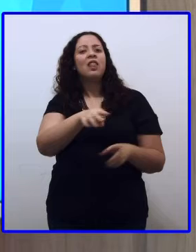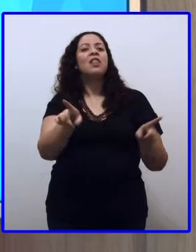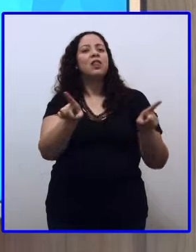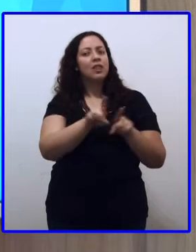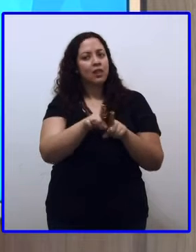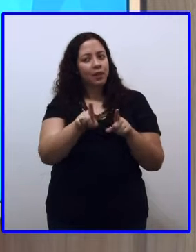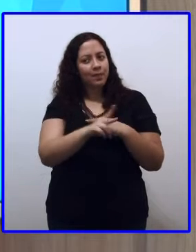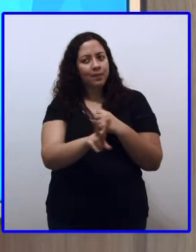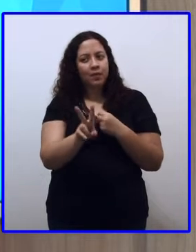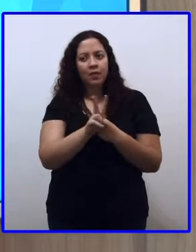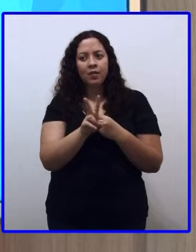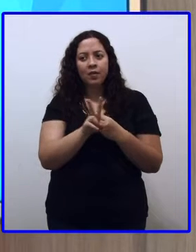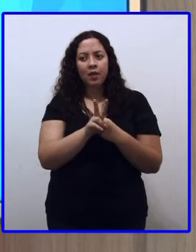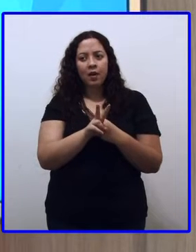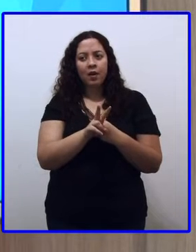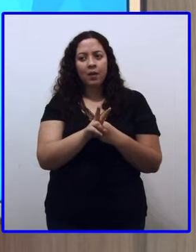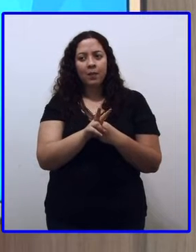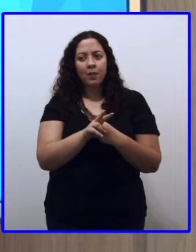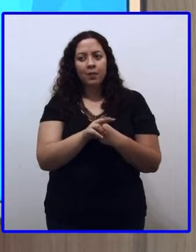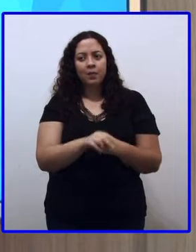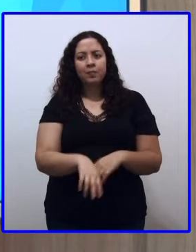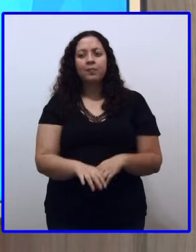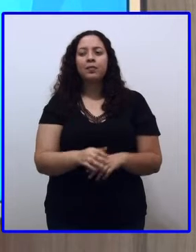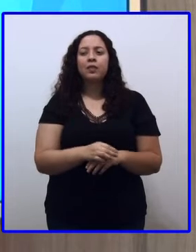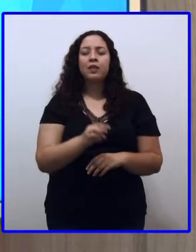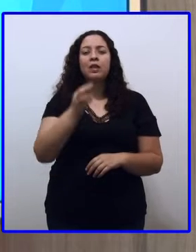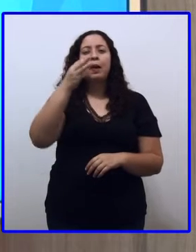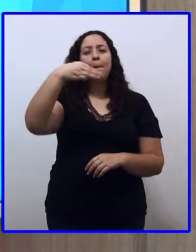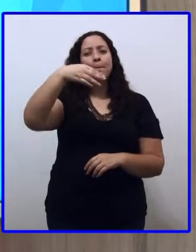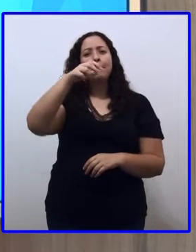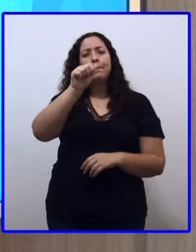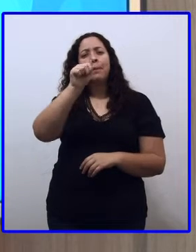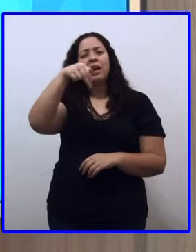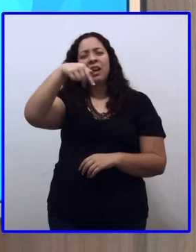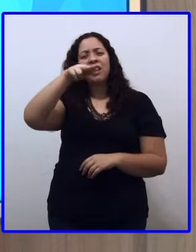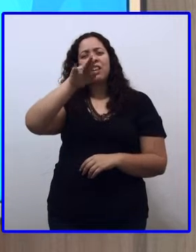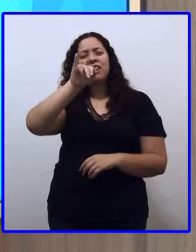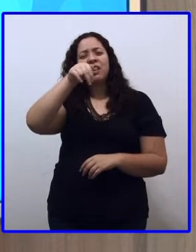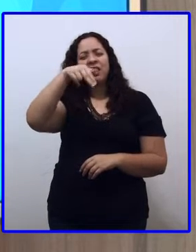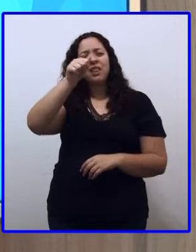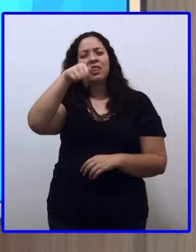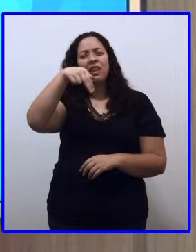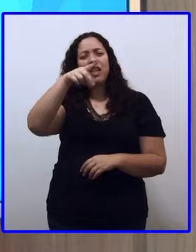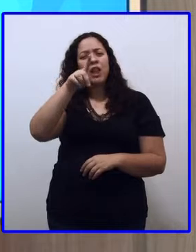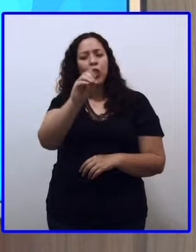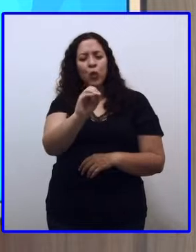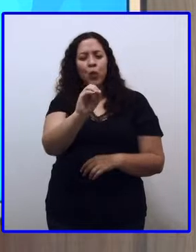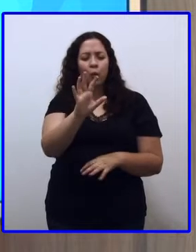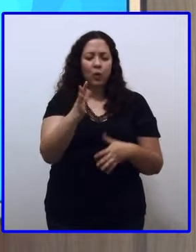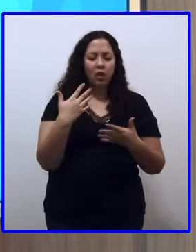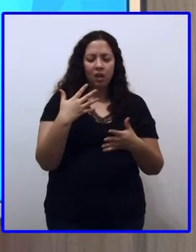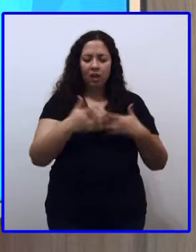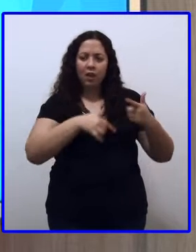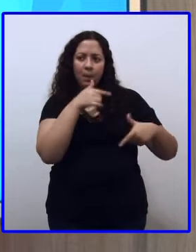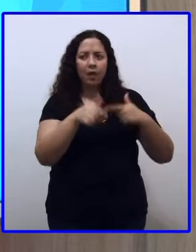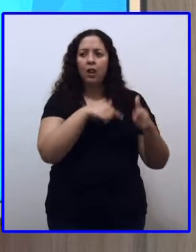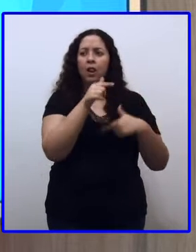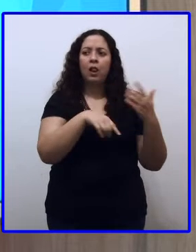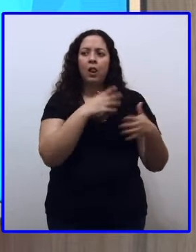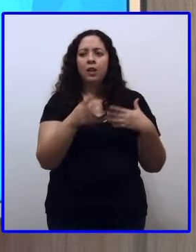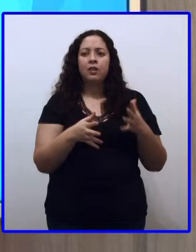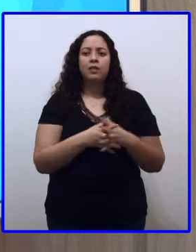Maquinando. Maquinando aqui no meu dedo é do verbo maquinar. Isso. Acreditavam.